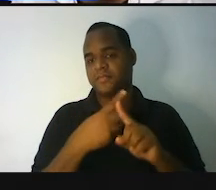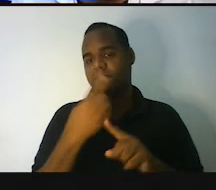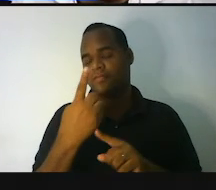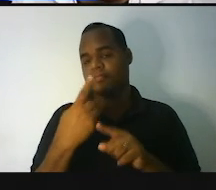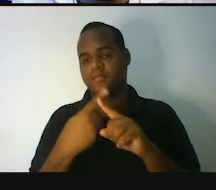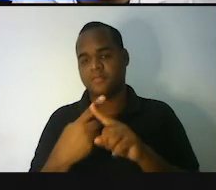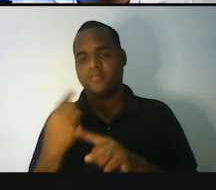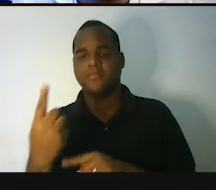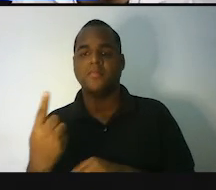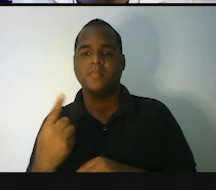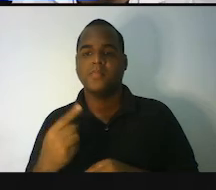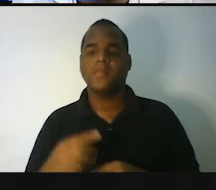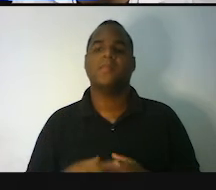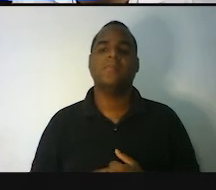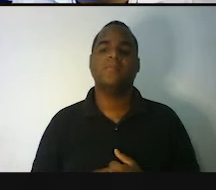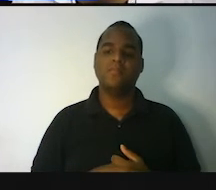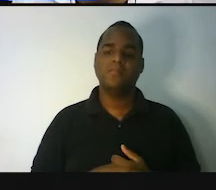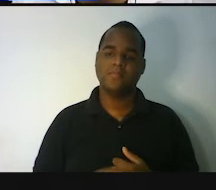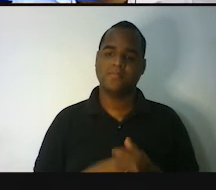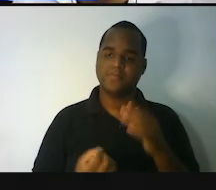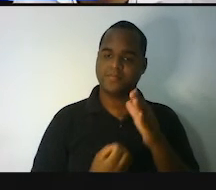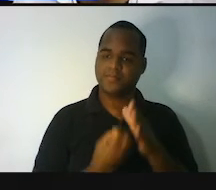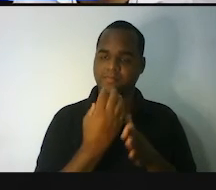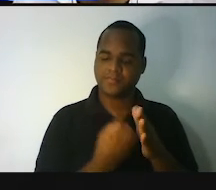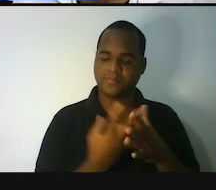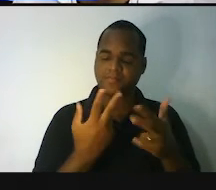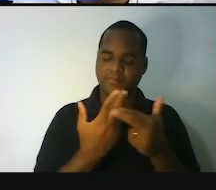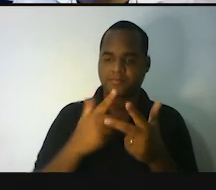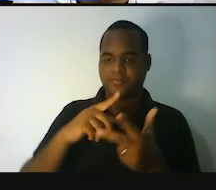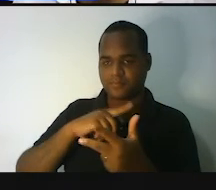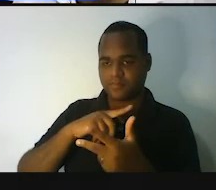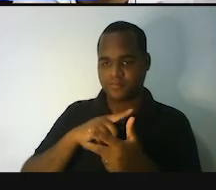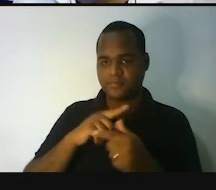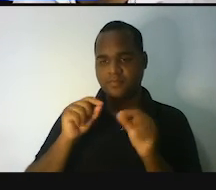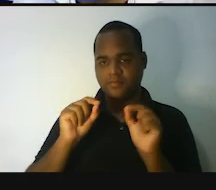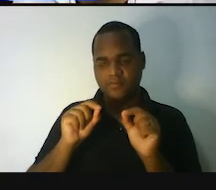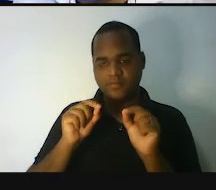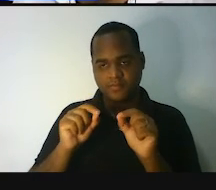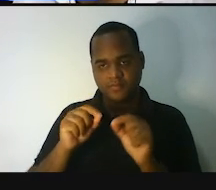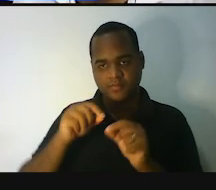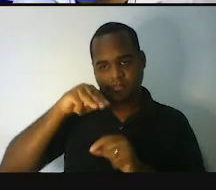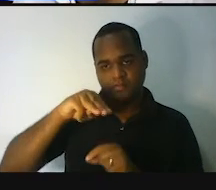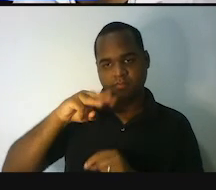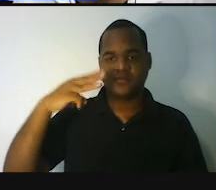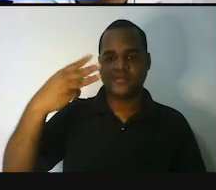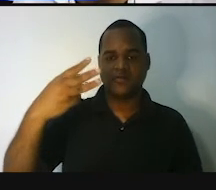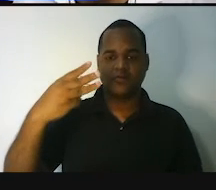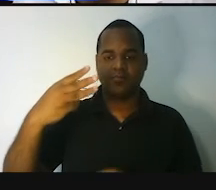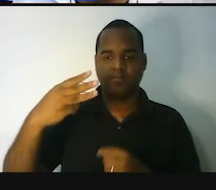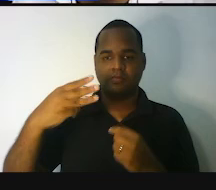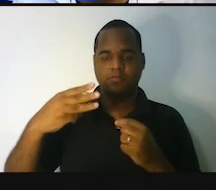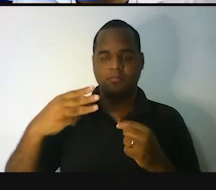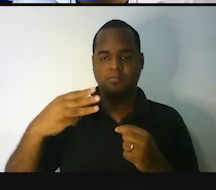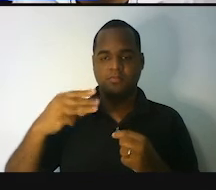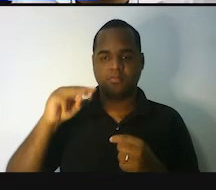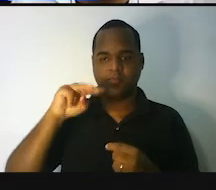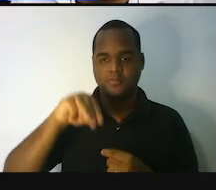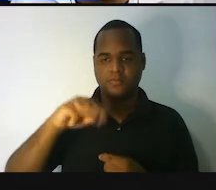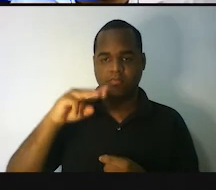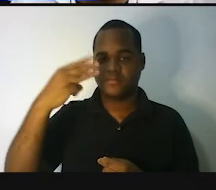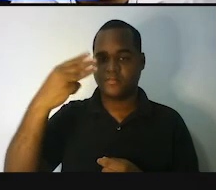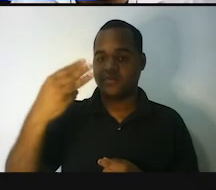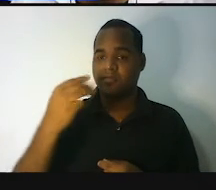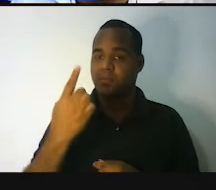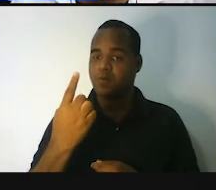letras m que apareceu. Apareceu três. Então a gente lê m elevado a três. Tá? Então,